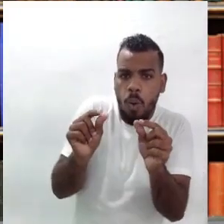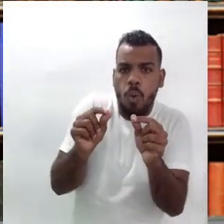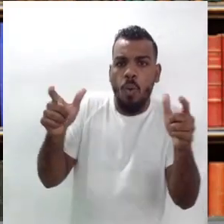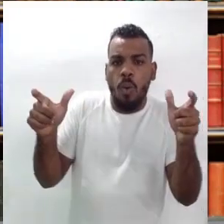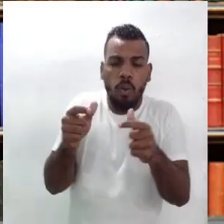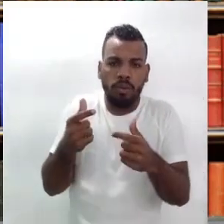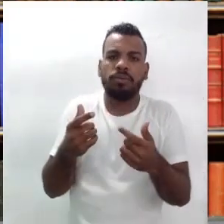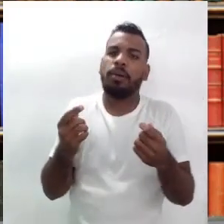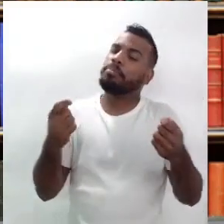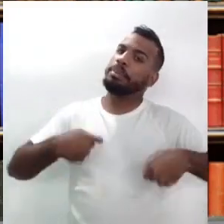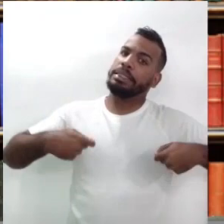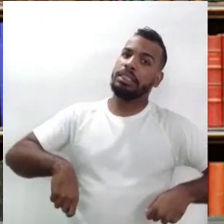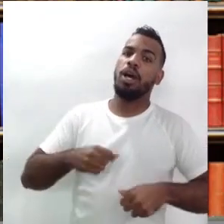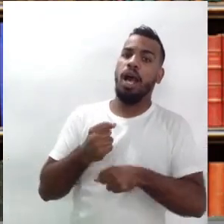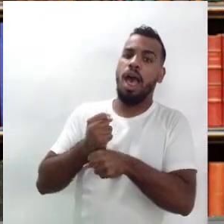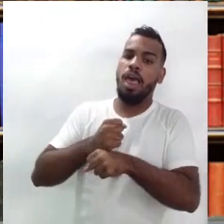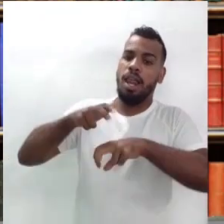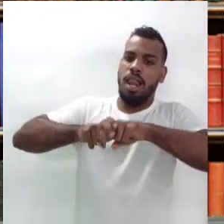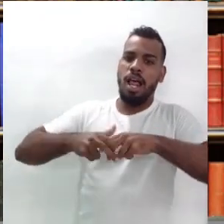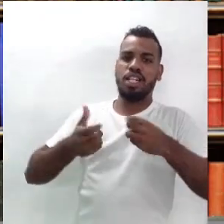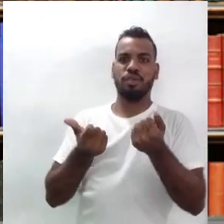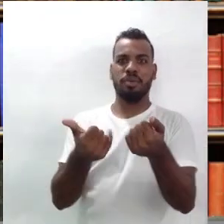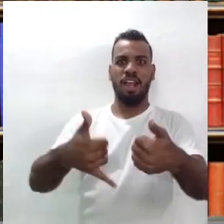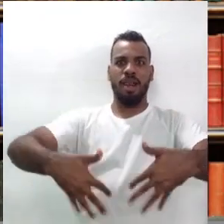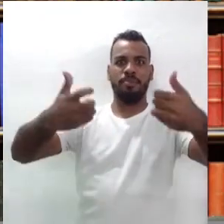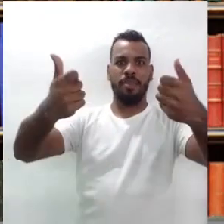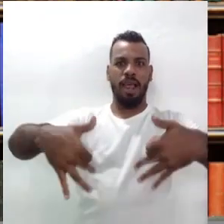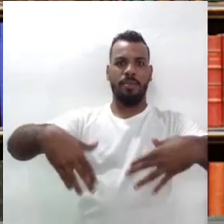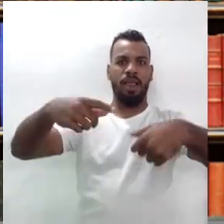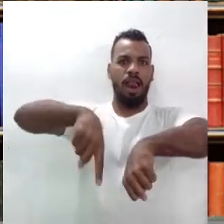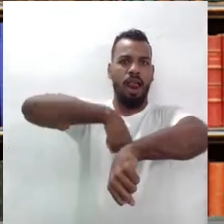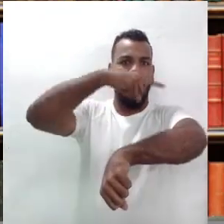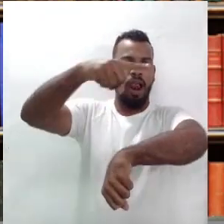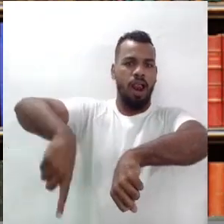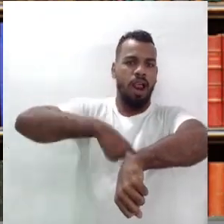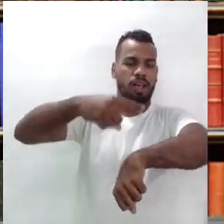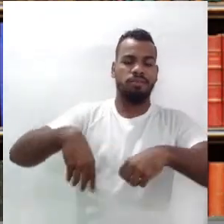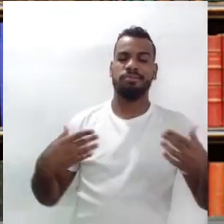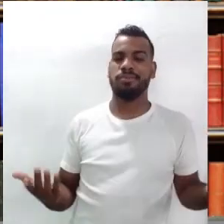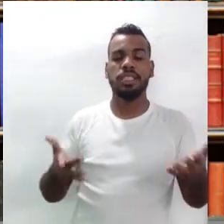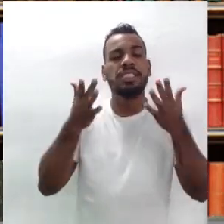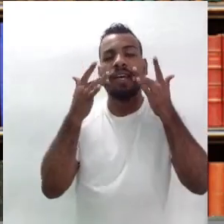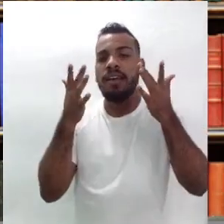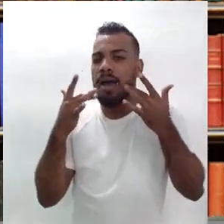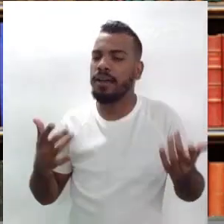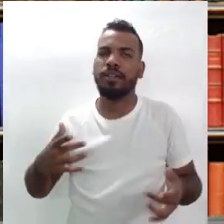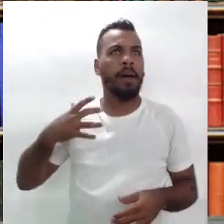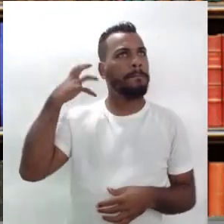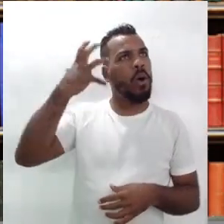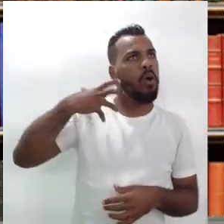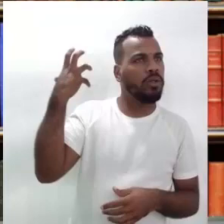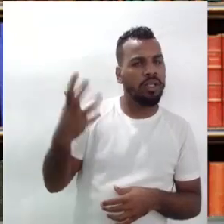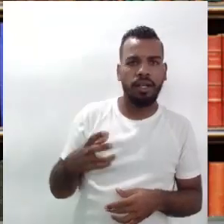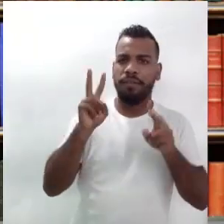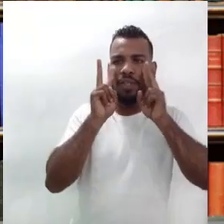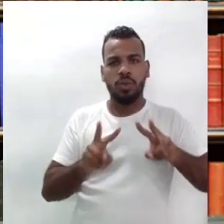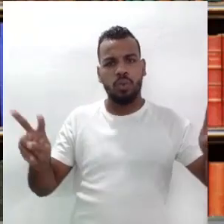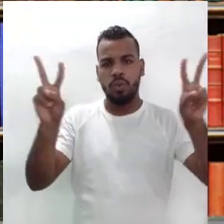música, seja nas artes visuais, de uma maneira geral, no teatro, nós temos